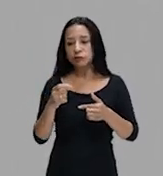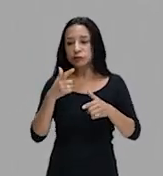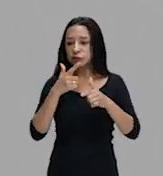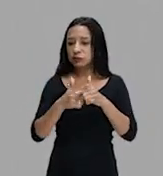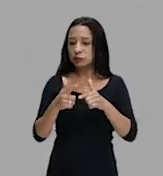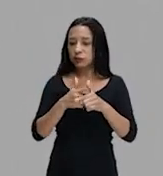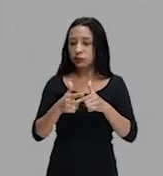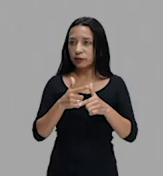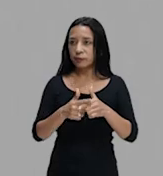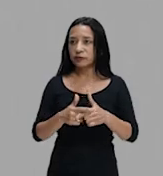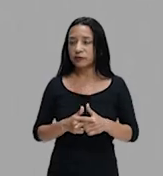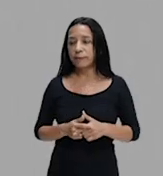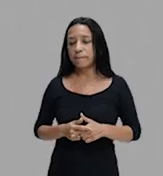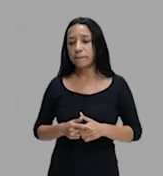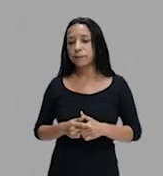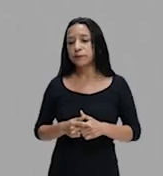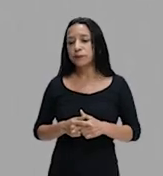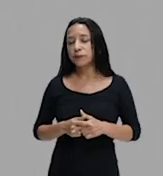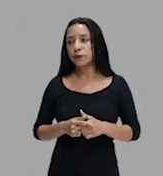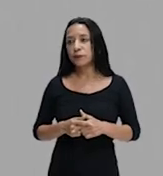intelectuais têm surgido